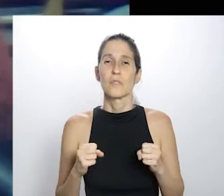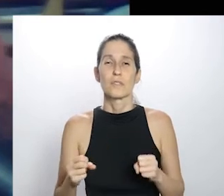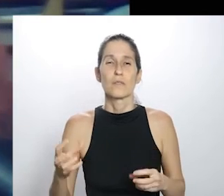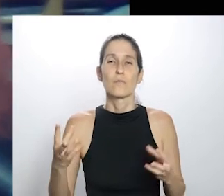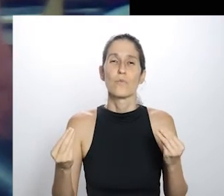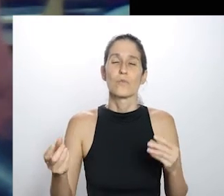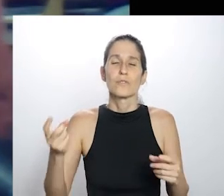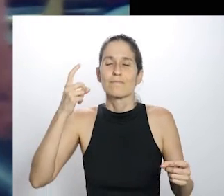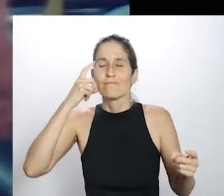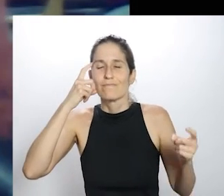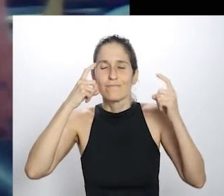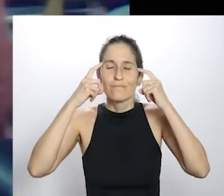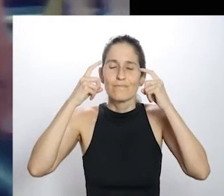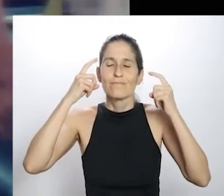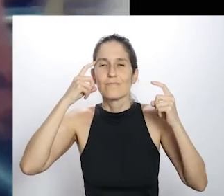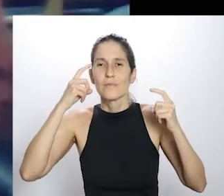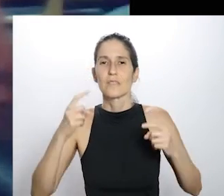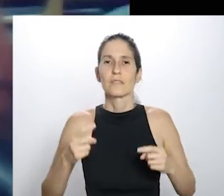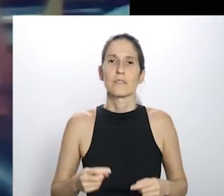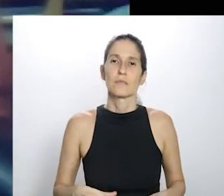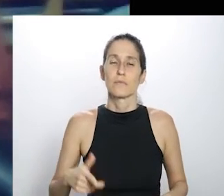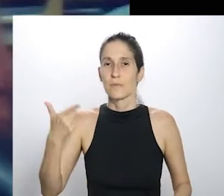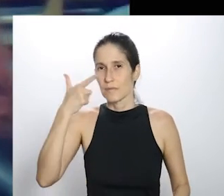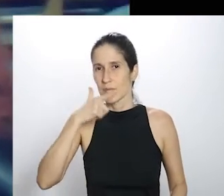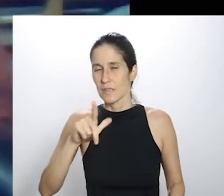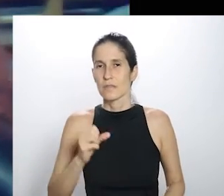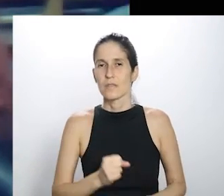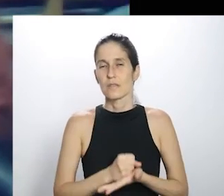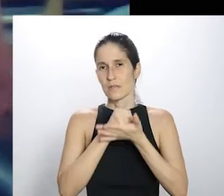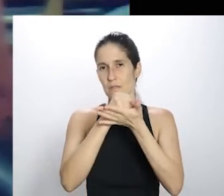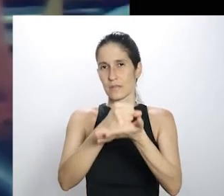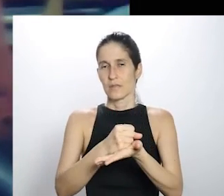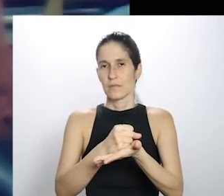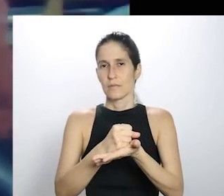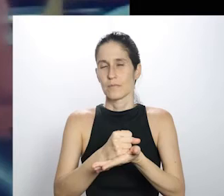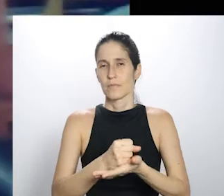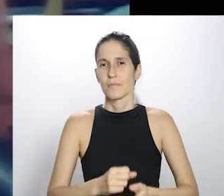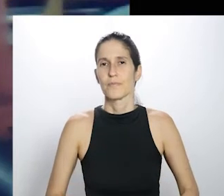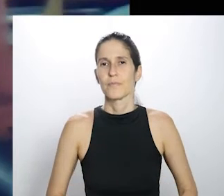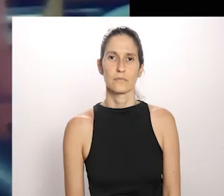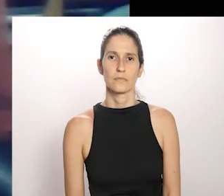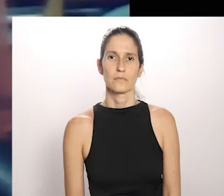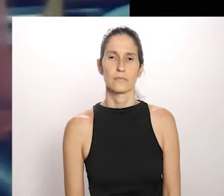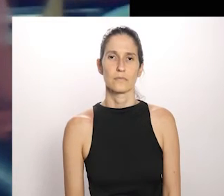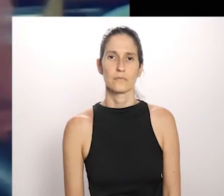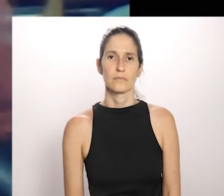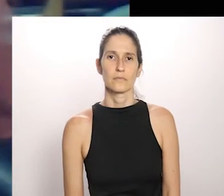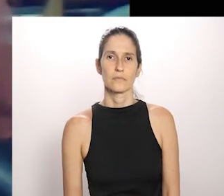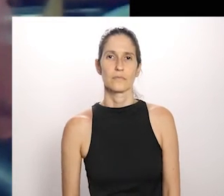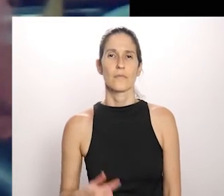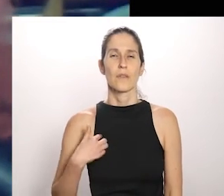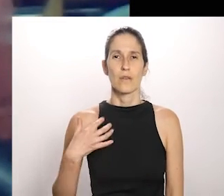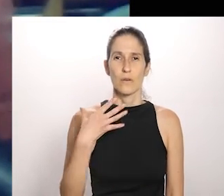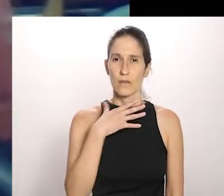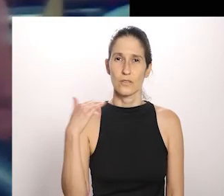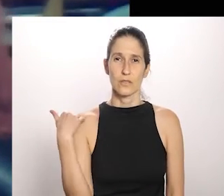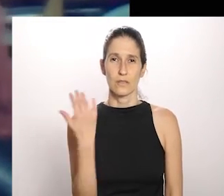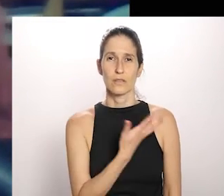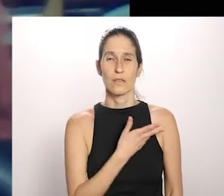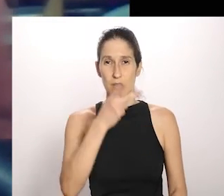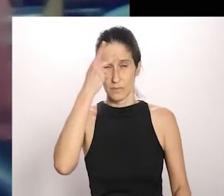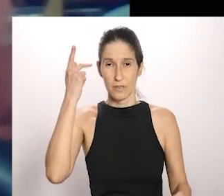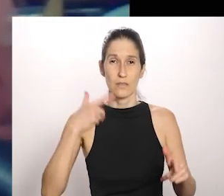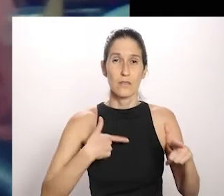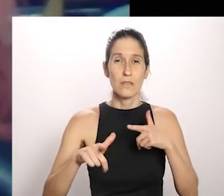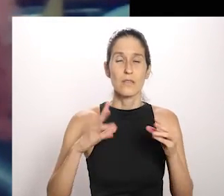mãos, muitas cabeças para que a coisa realmente chegue lá na ponta, para que as pessoas realmente consigam receber esse dinheiro. Eu acho que